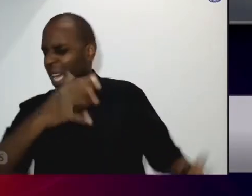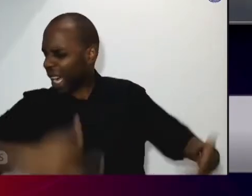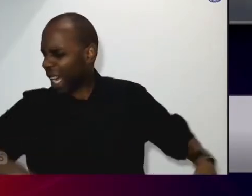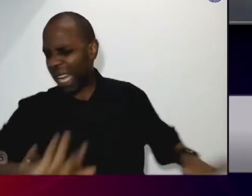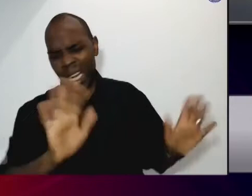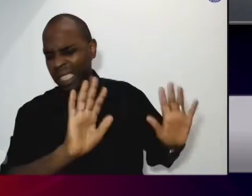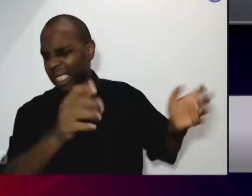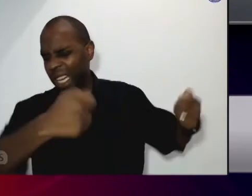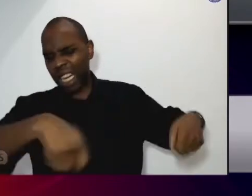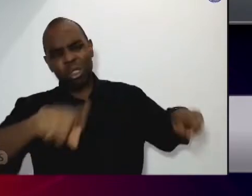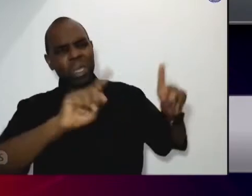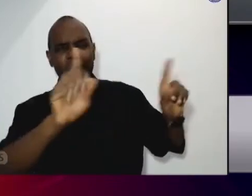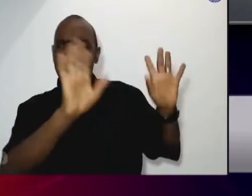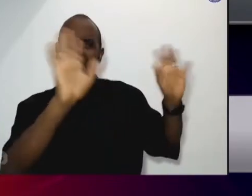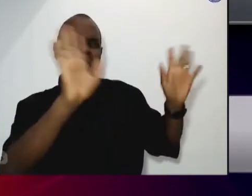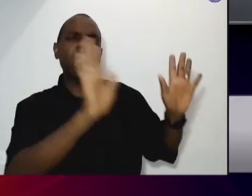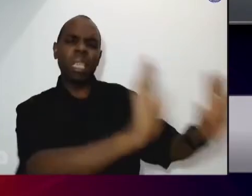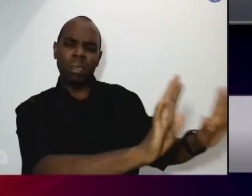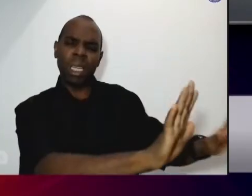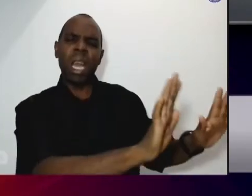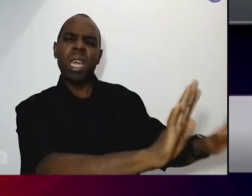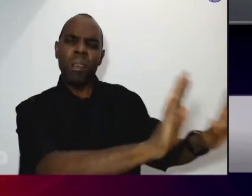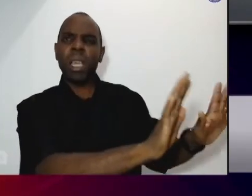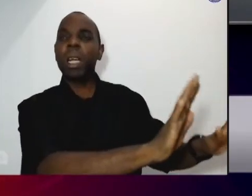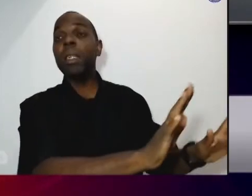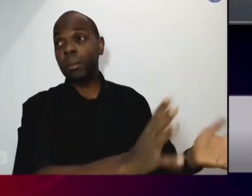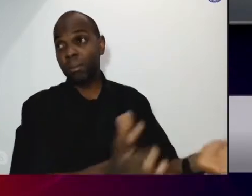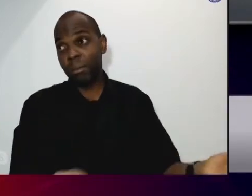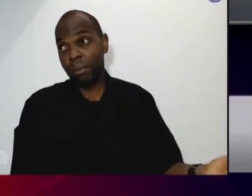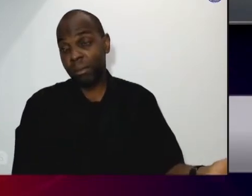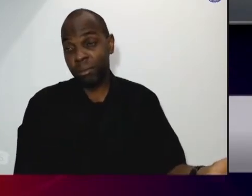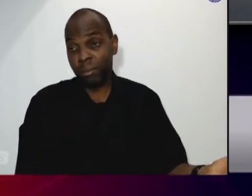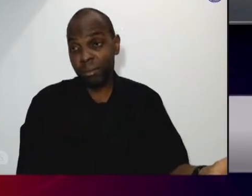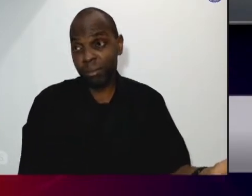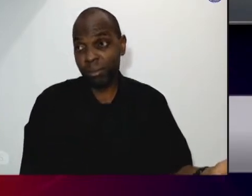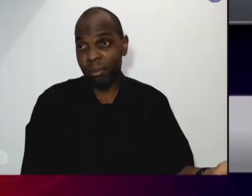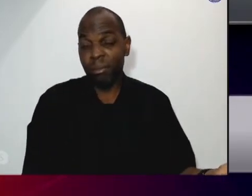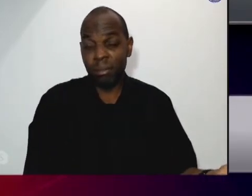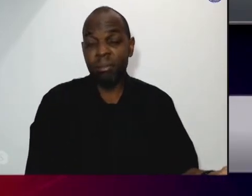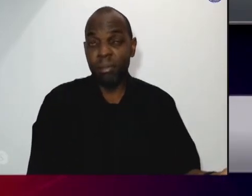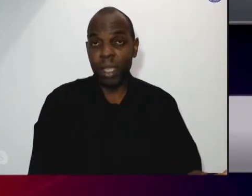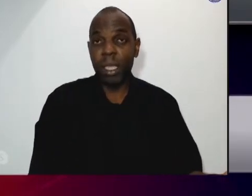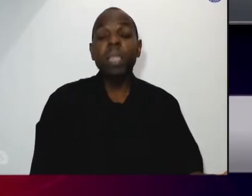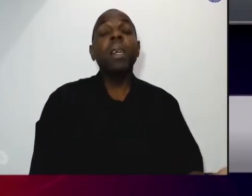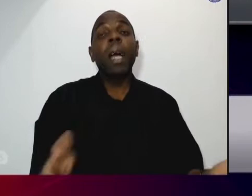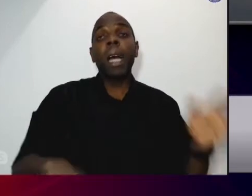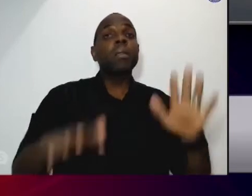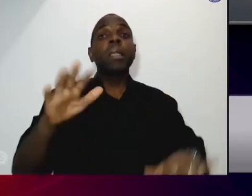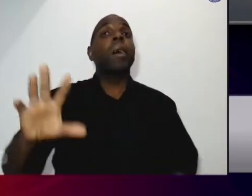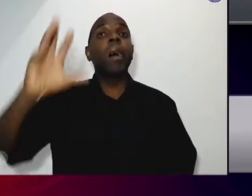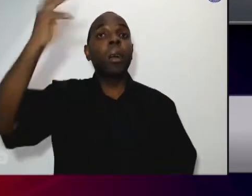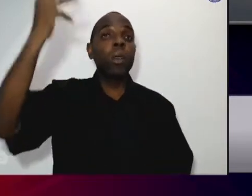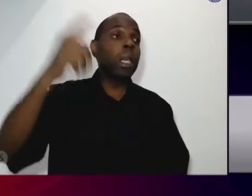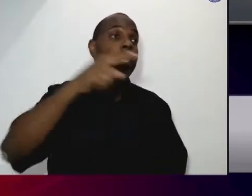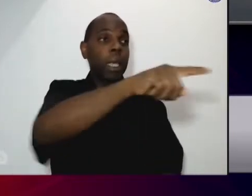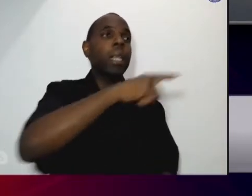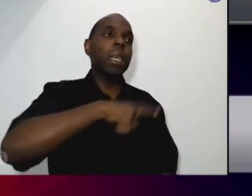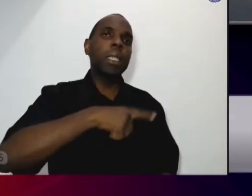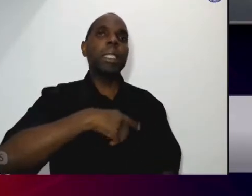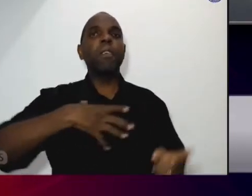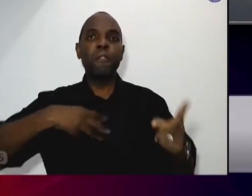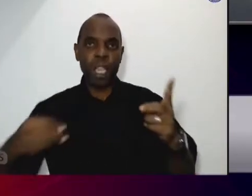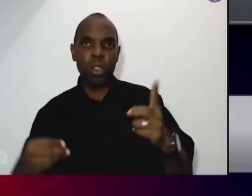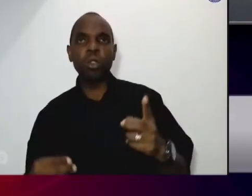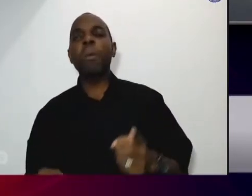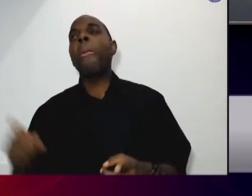porque ela depende financeiramente às vezes do marido então ela tem filhos aí como que